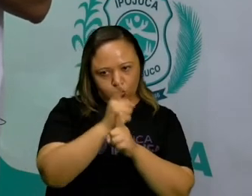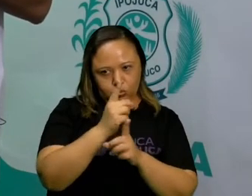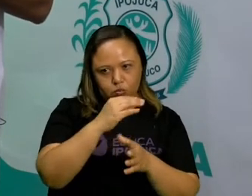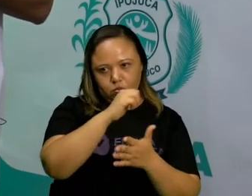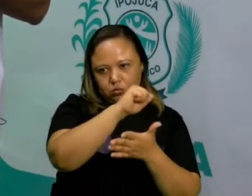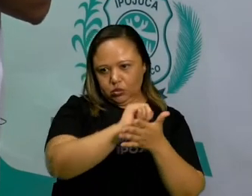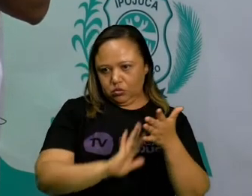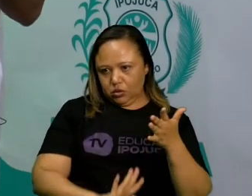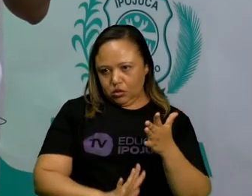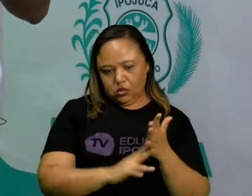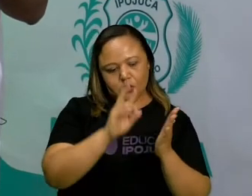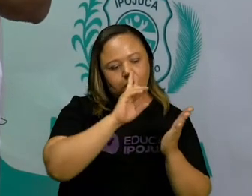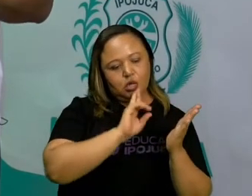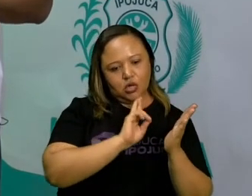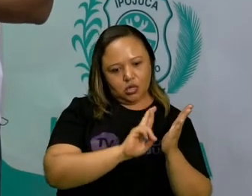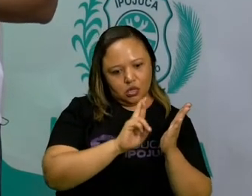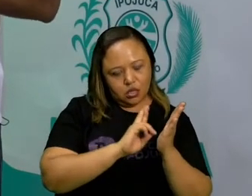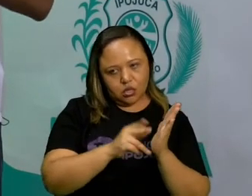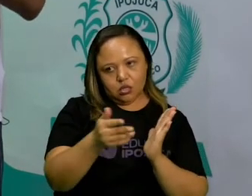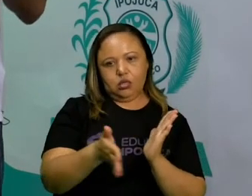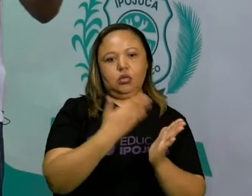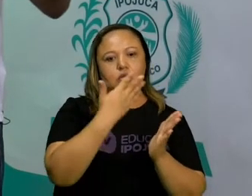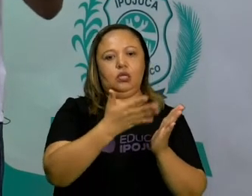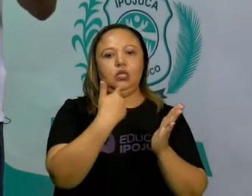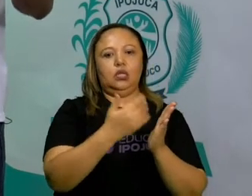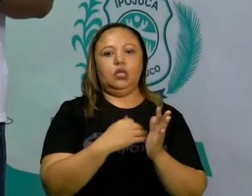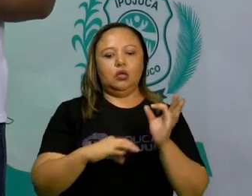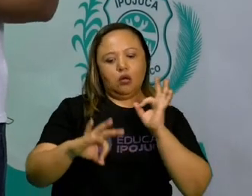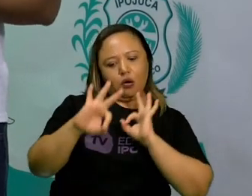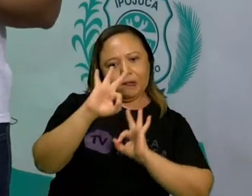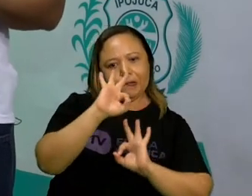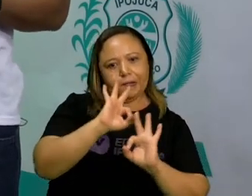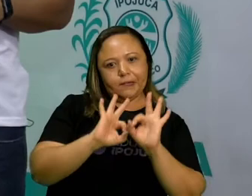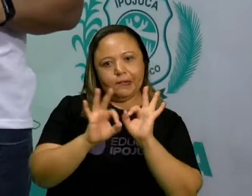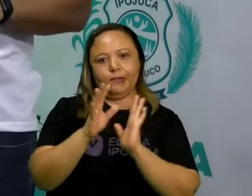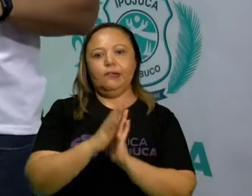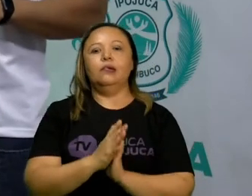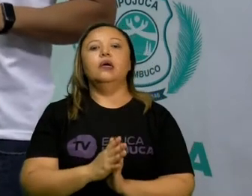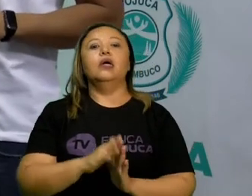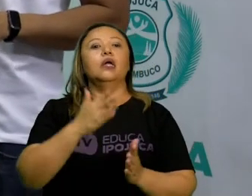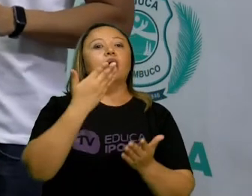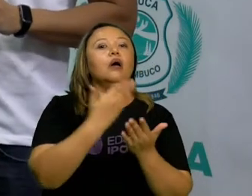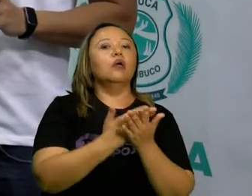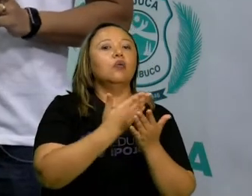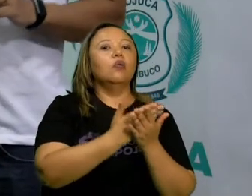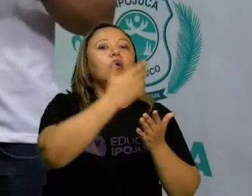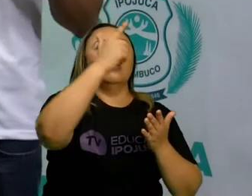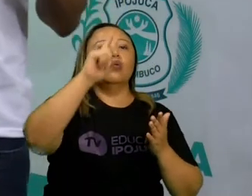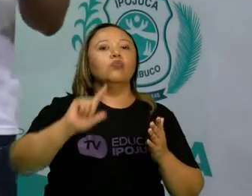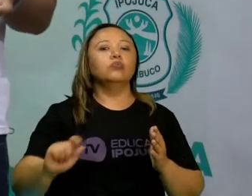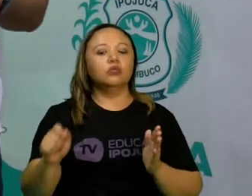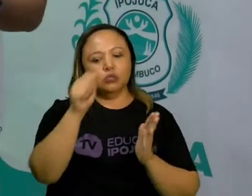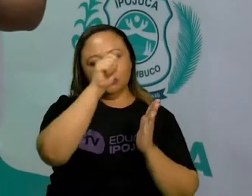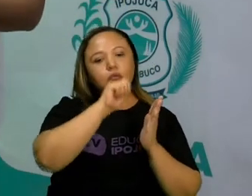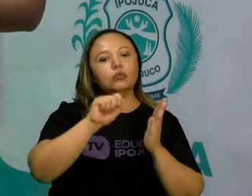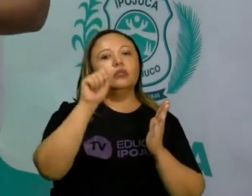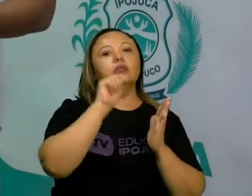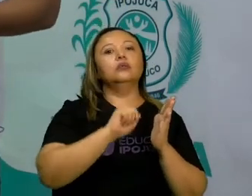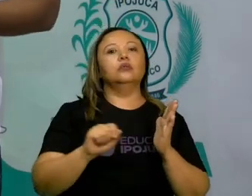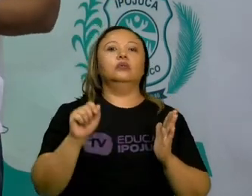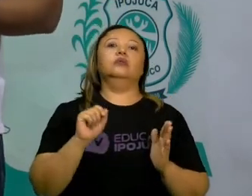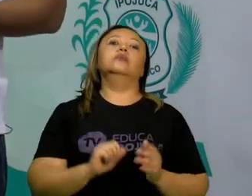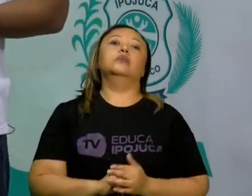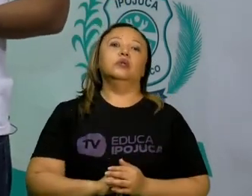atividade e vão responder no caderno, deixar bem organizado, para que a gente possa fazer a correção na nossa próxima aula,